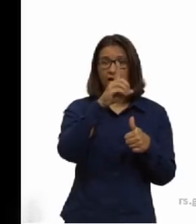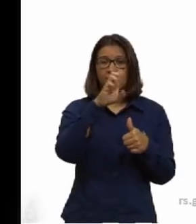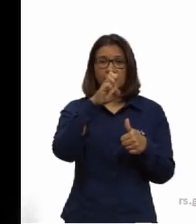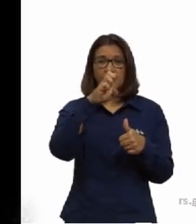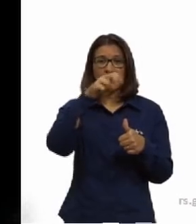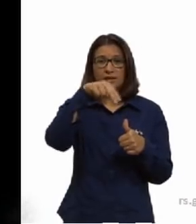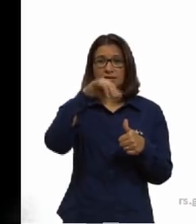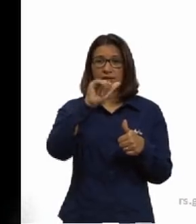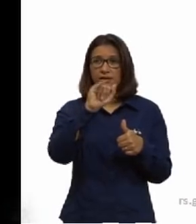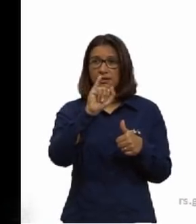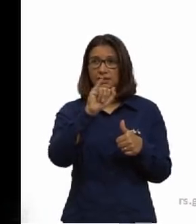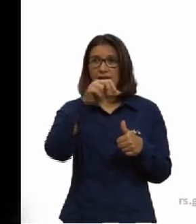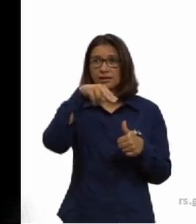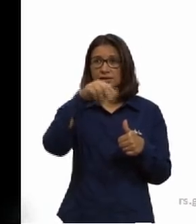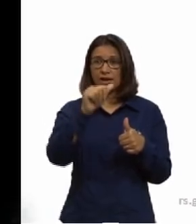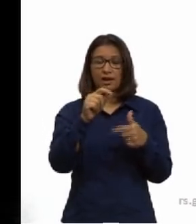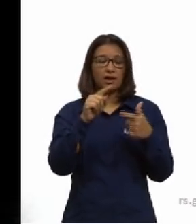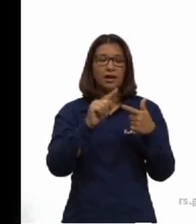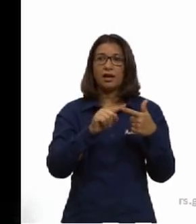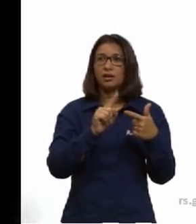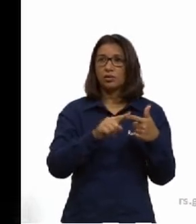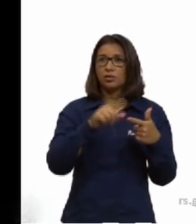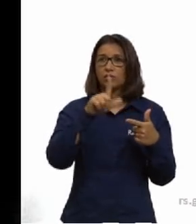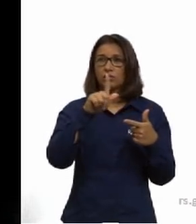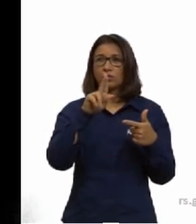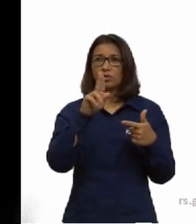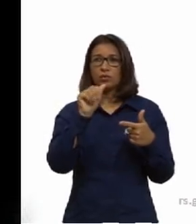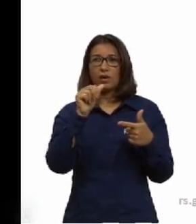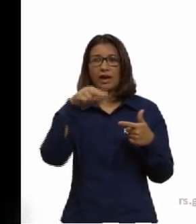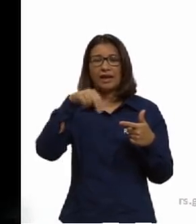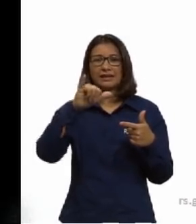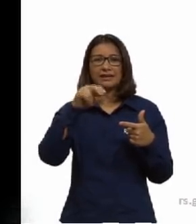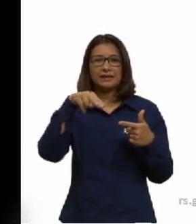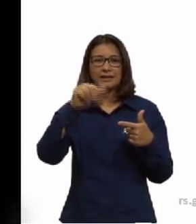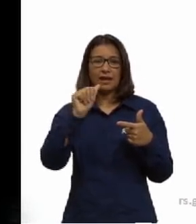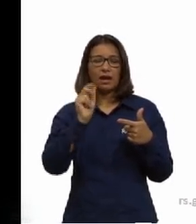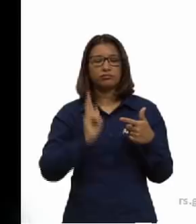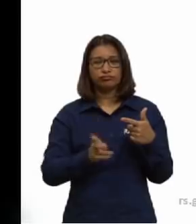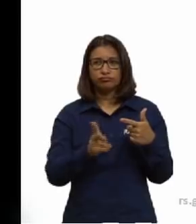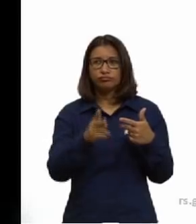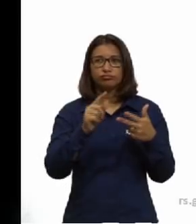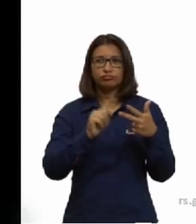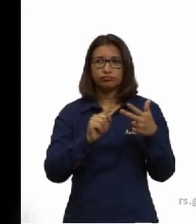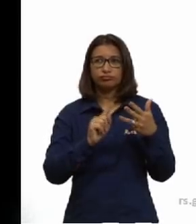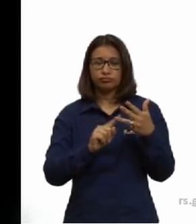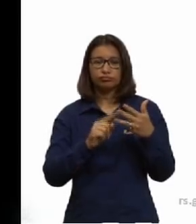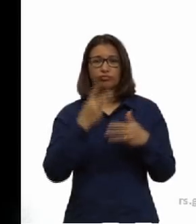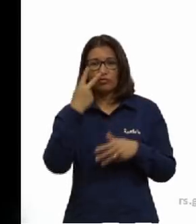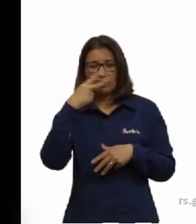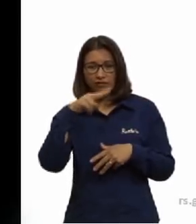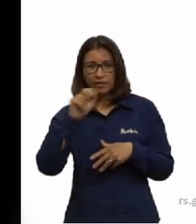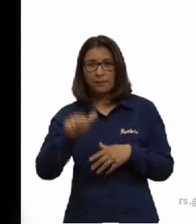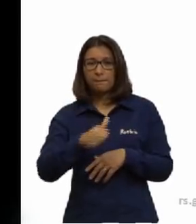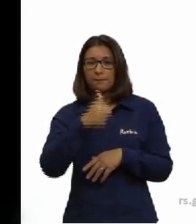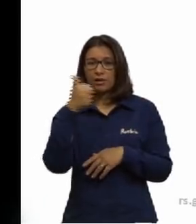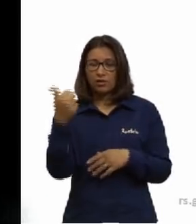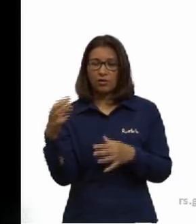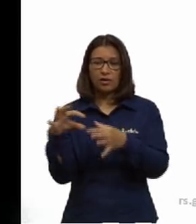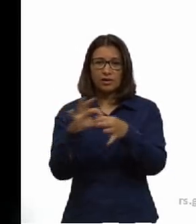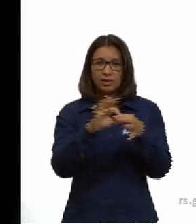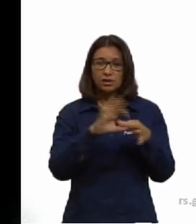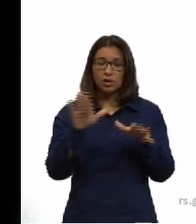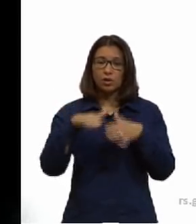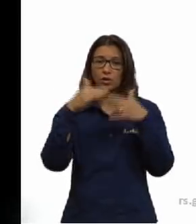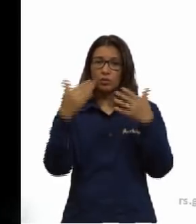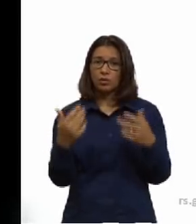Guanina, representamos pela letra G. E assim por diante, a gente vai ver melhor essas ligações quando a gente